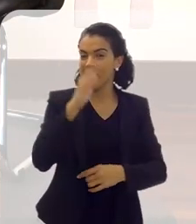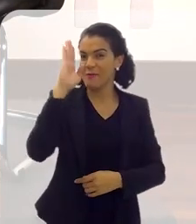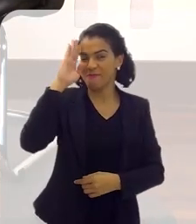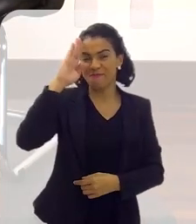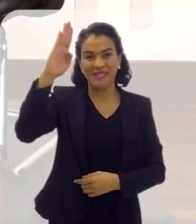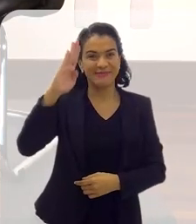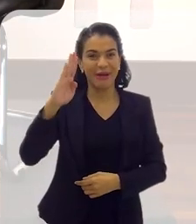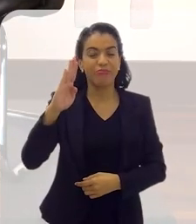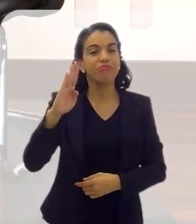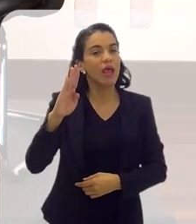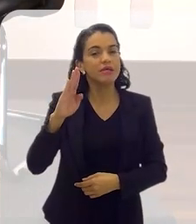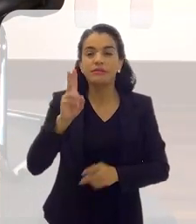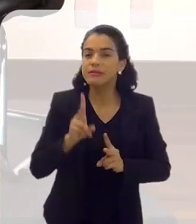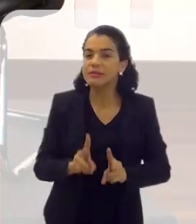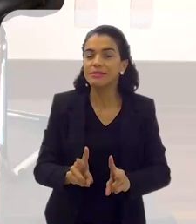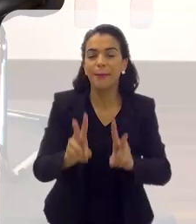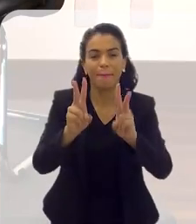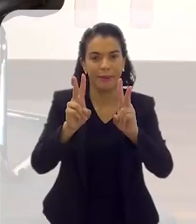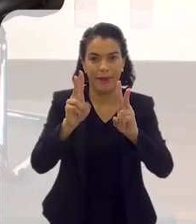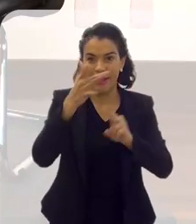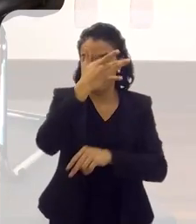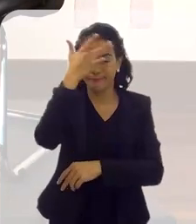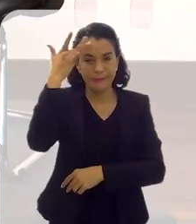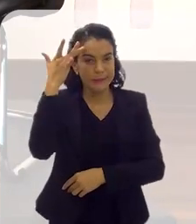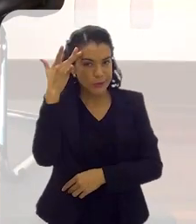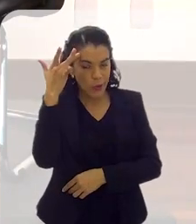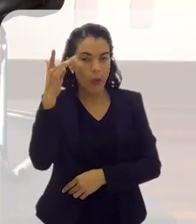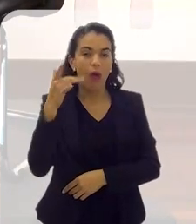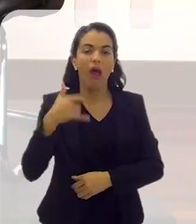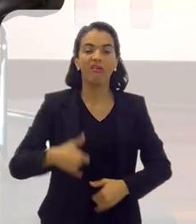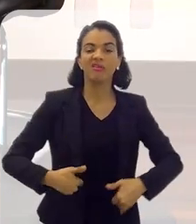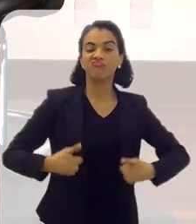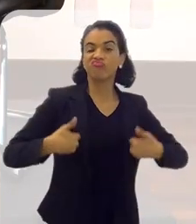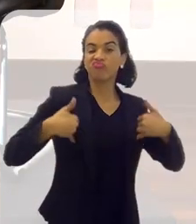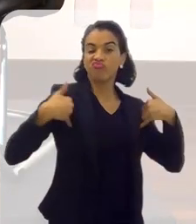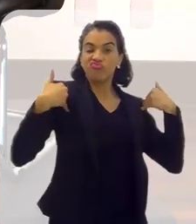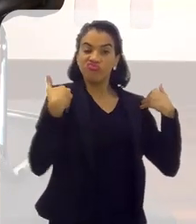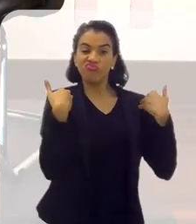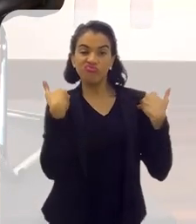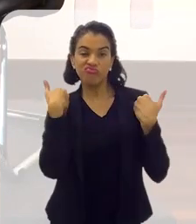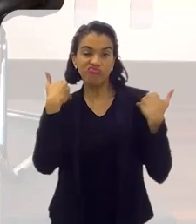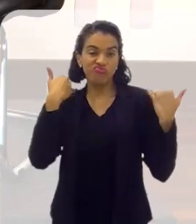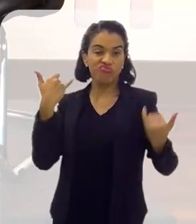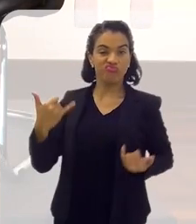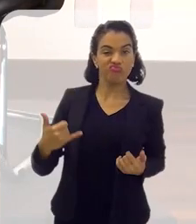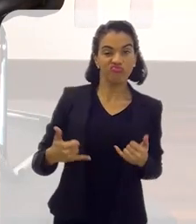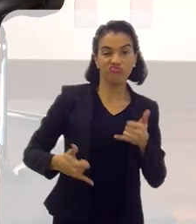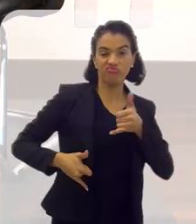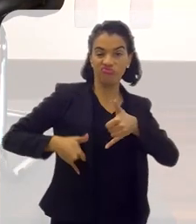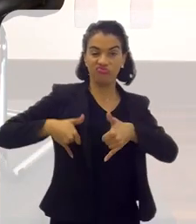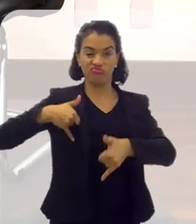que é o principal. É porque as pessoas, Zia, a vaidade é muito grande.